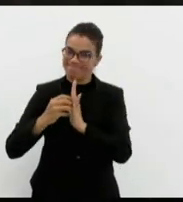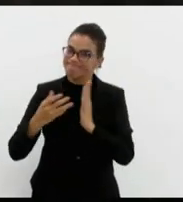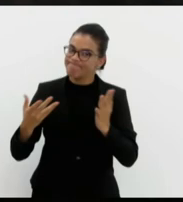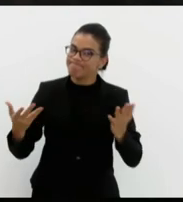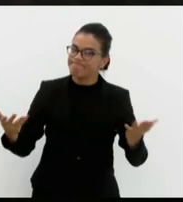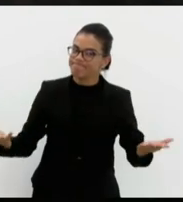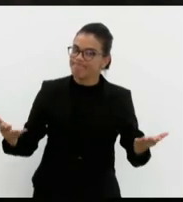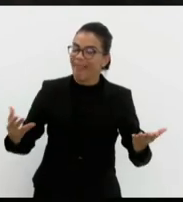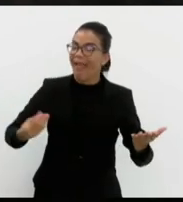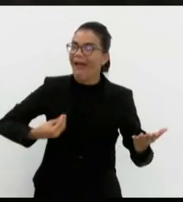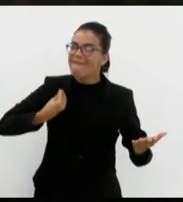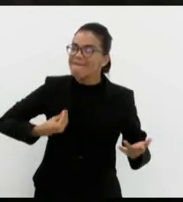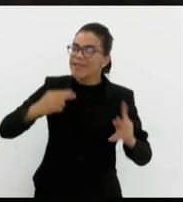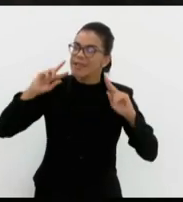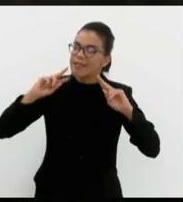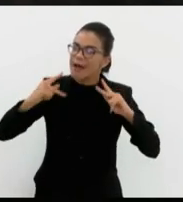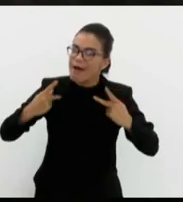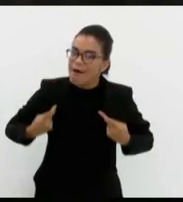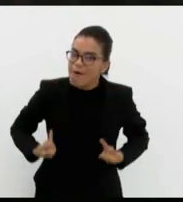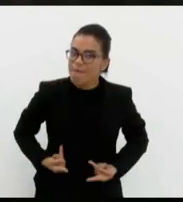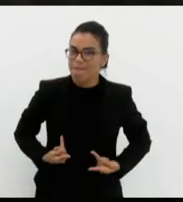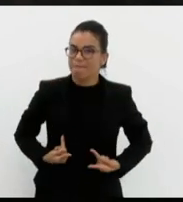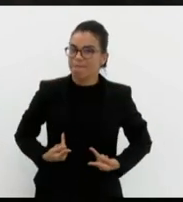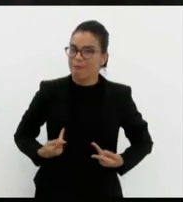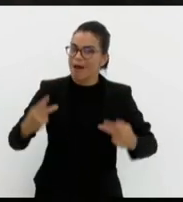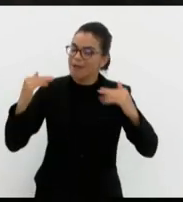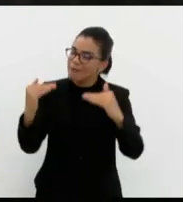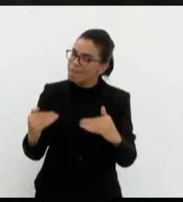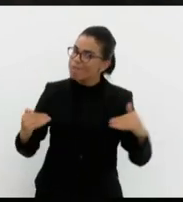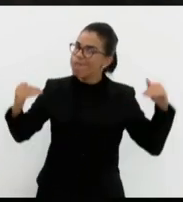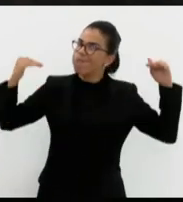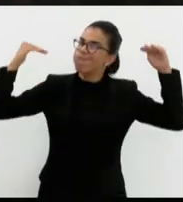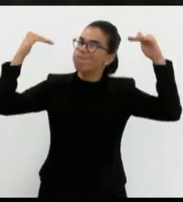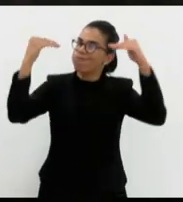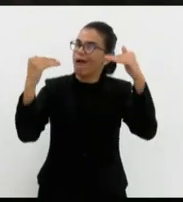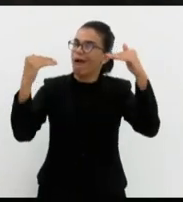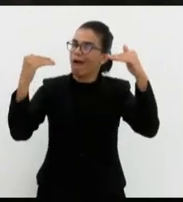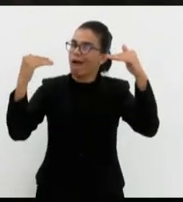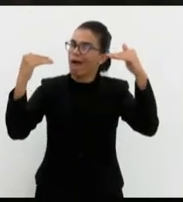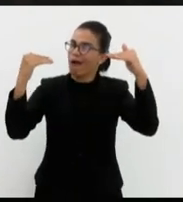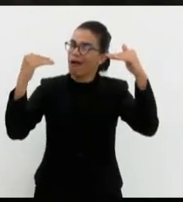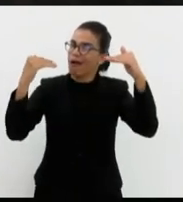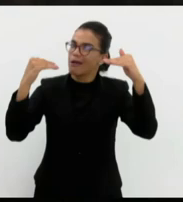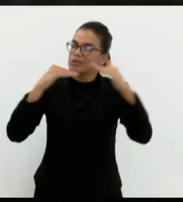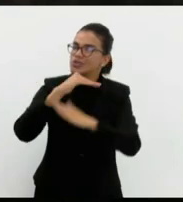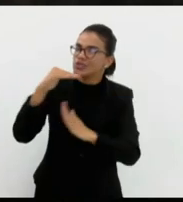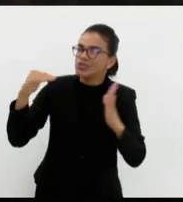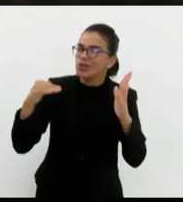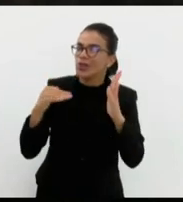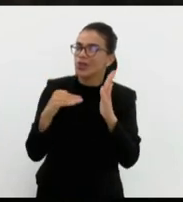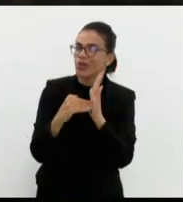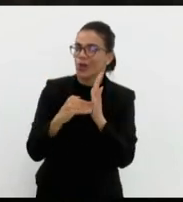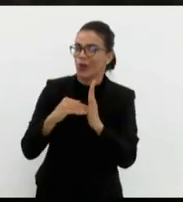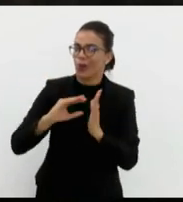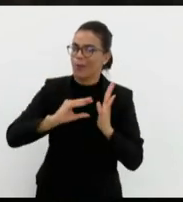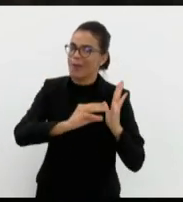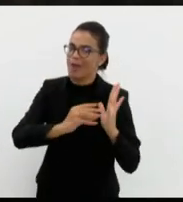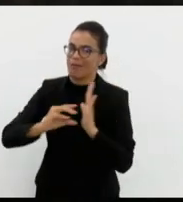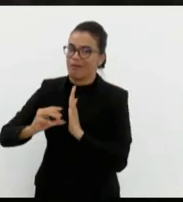A vida do ser humano está acima de todos os partidos políticos.